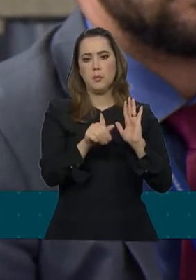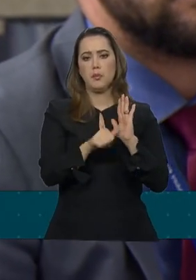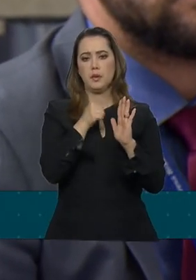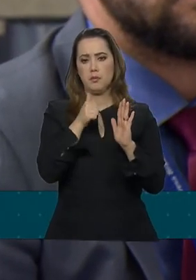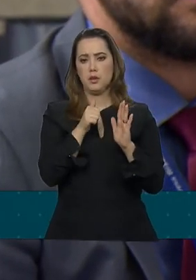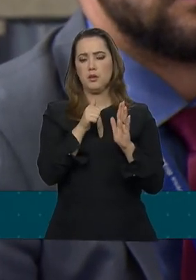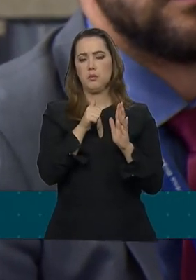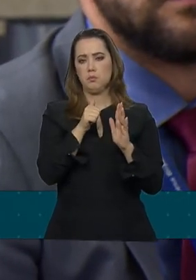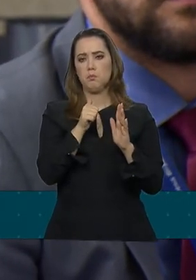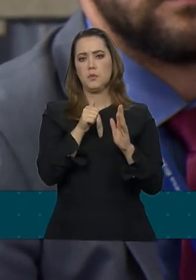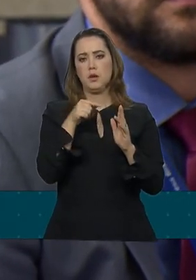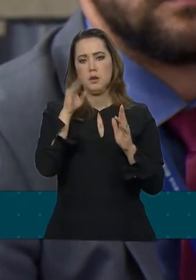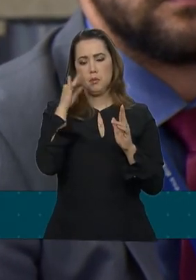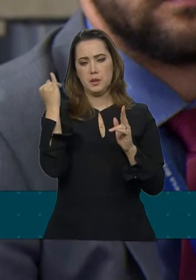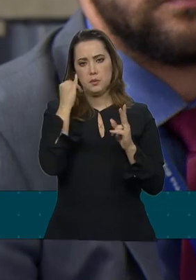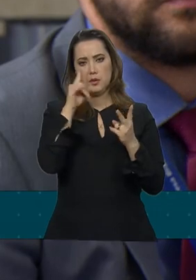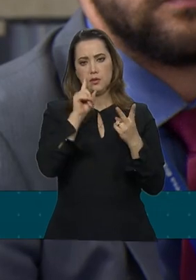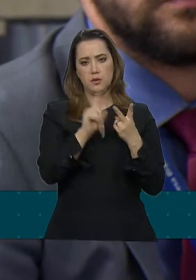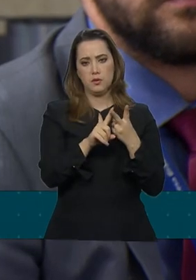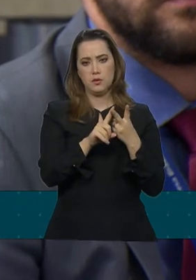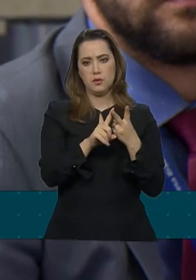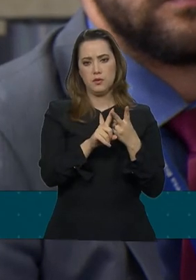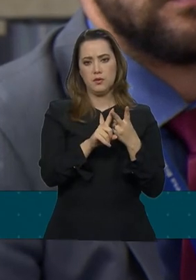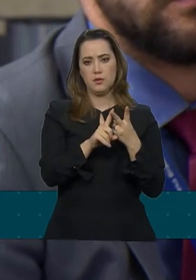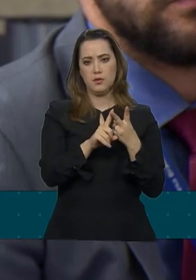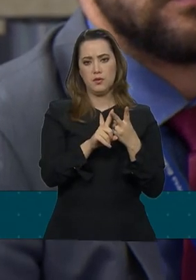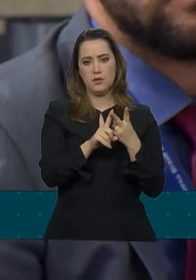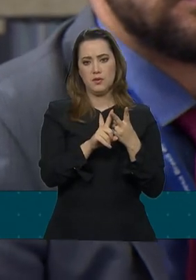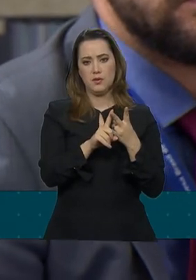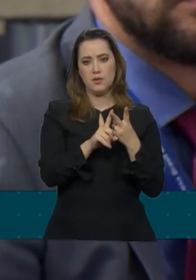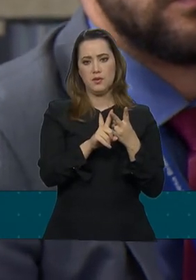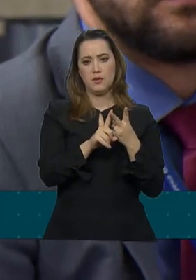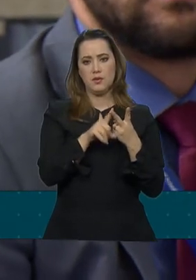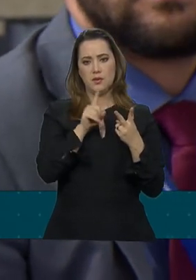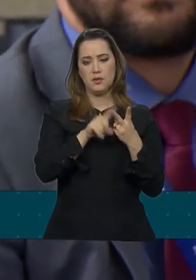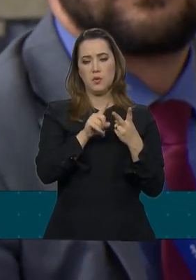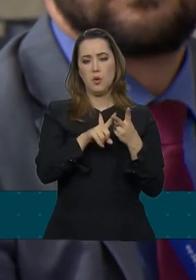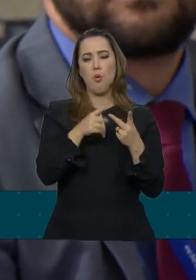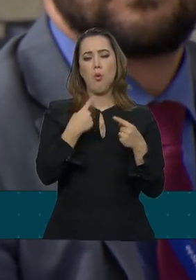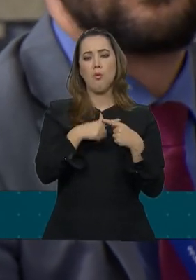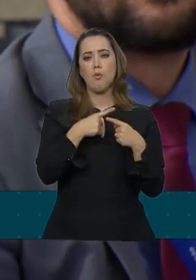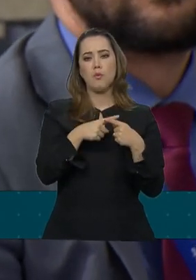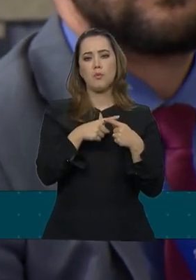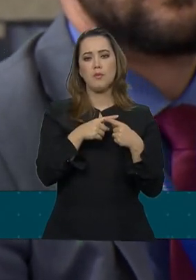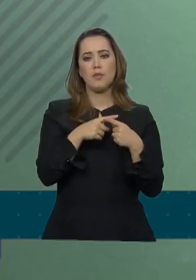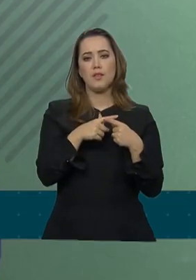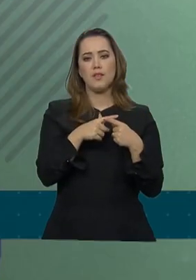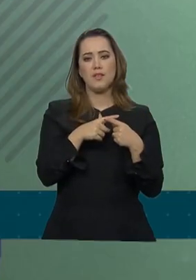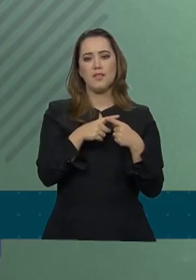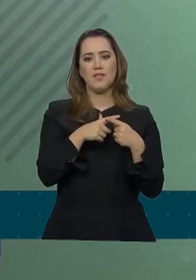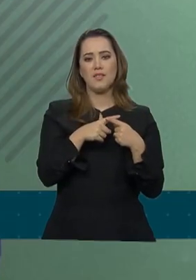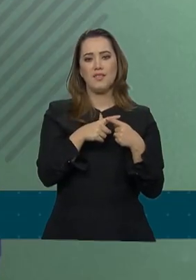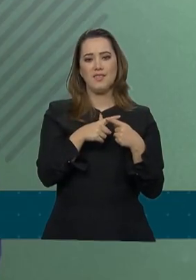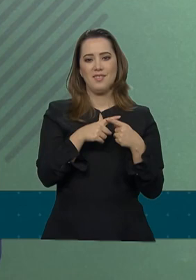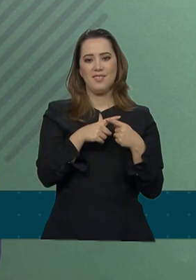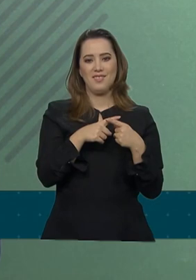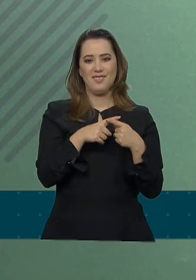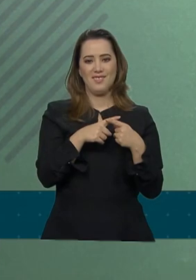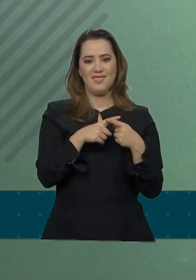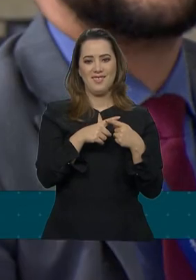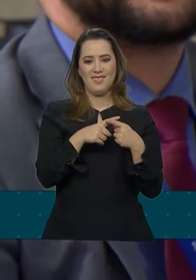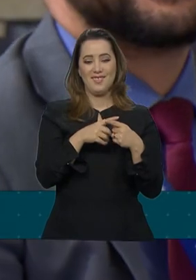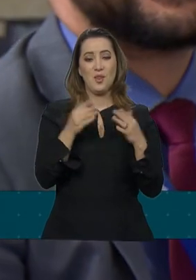primeira pergunta e a mais importante. A outra, aliás, também é superimportante, porque o grupo de trabalho... Qual é a mais importante? As duas são